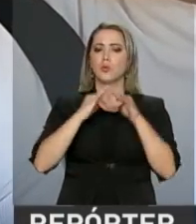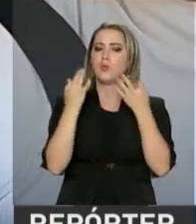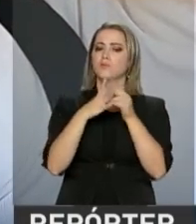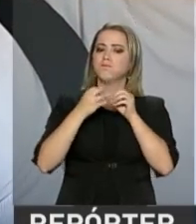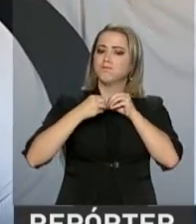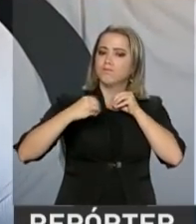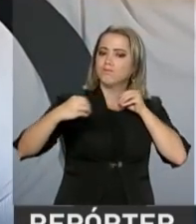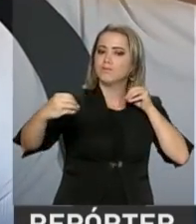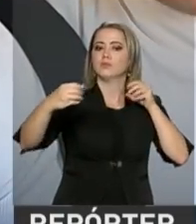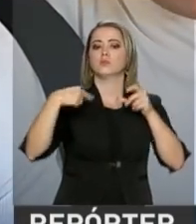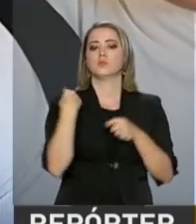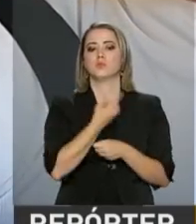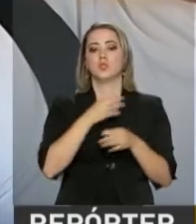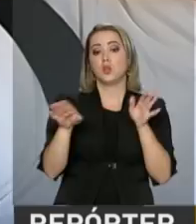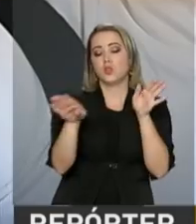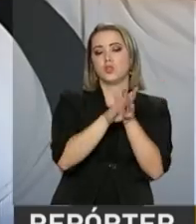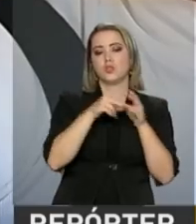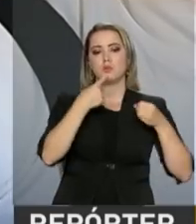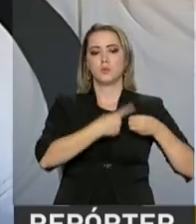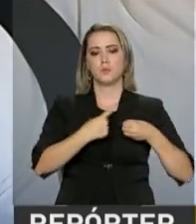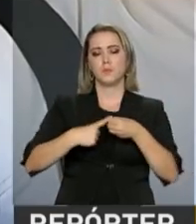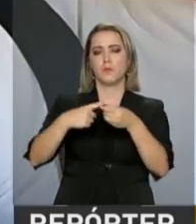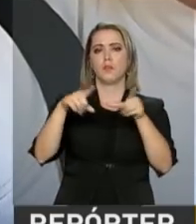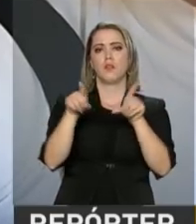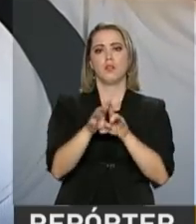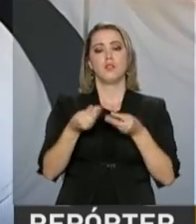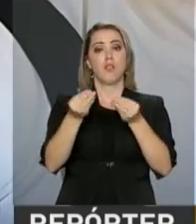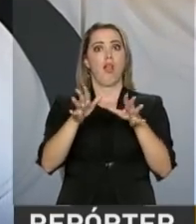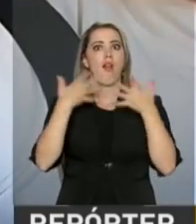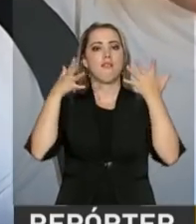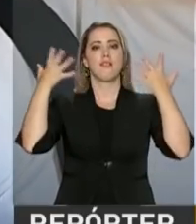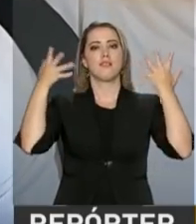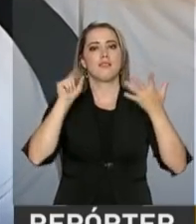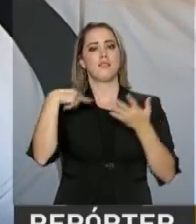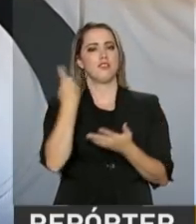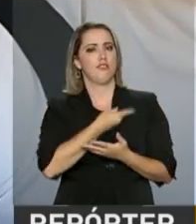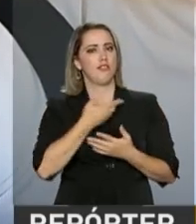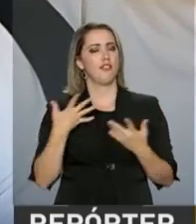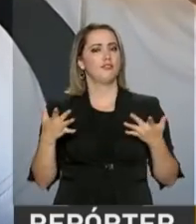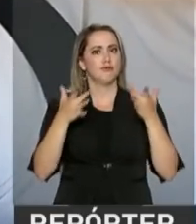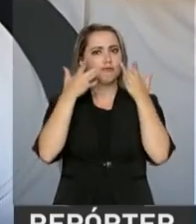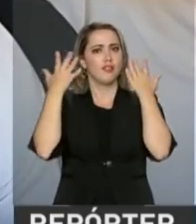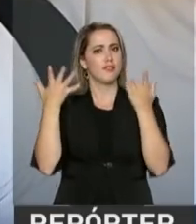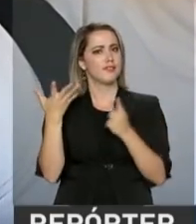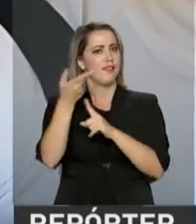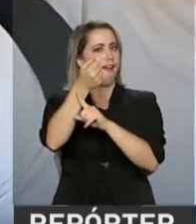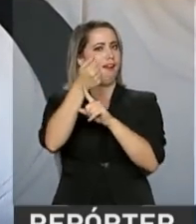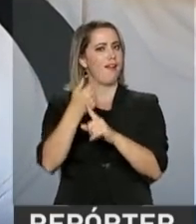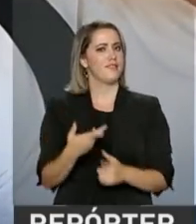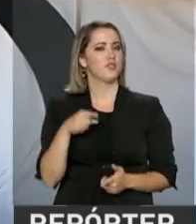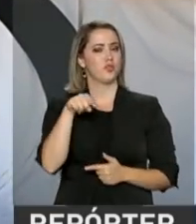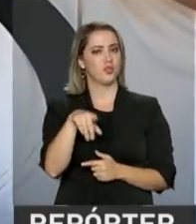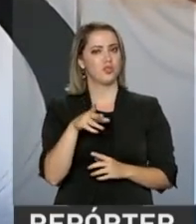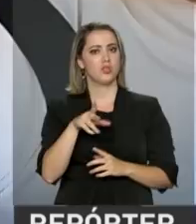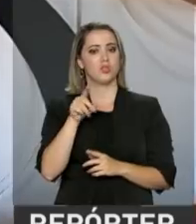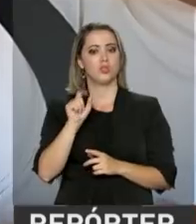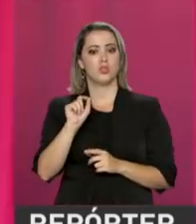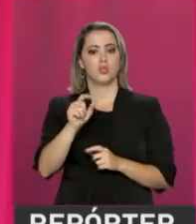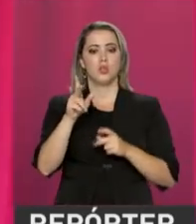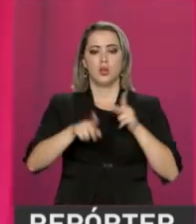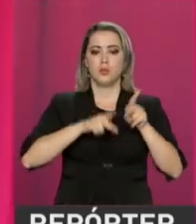chegamos na cidade, queremos trazer alegria, nossa arte ao público negro